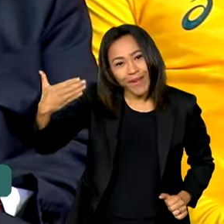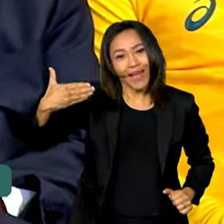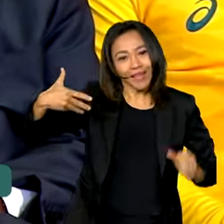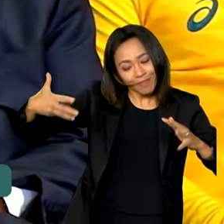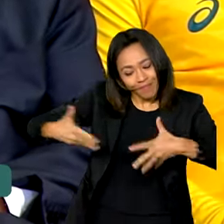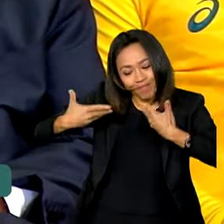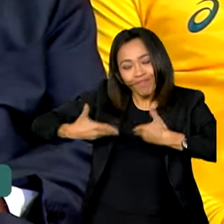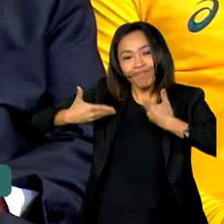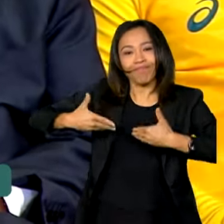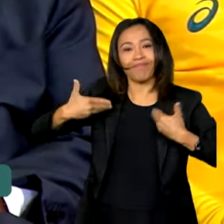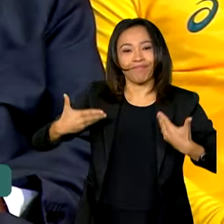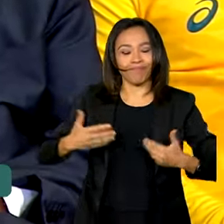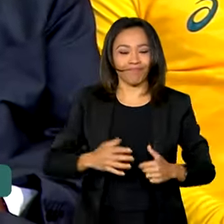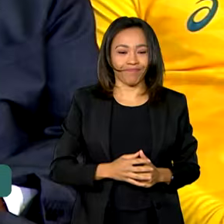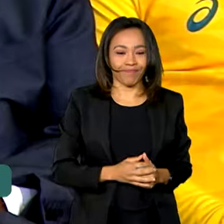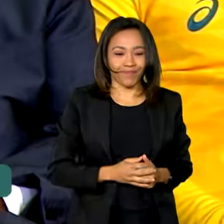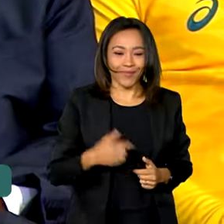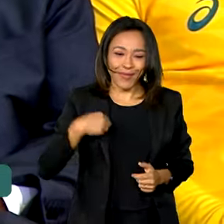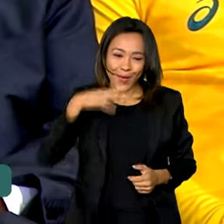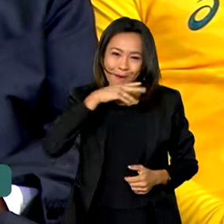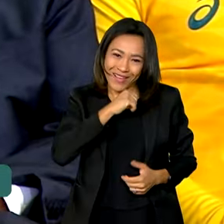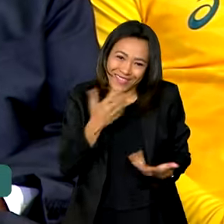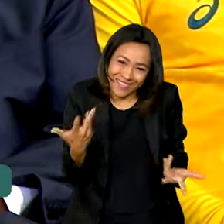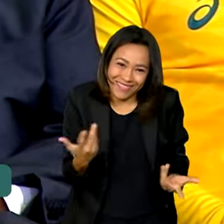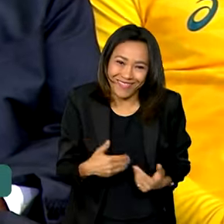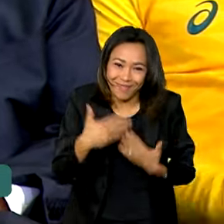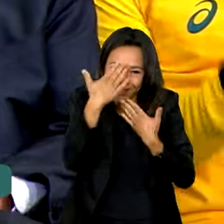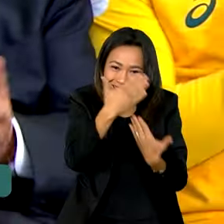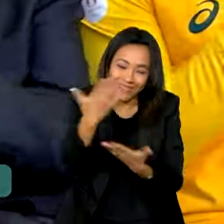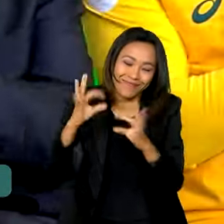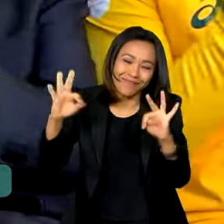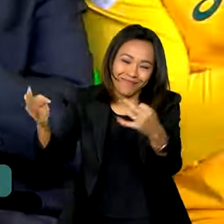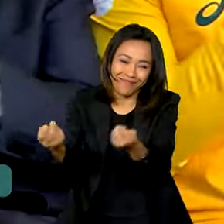e acho que é isso. Obrigado a todos.